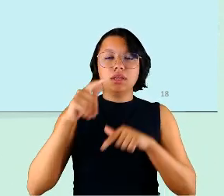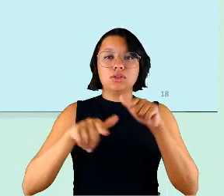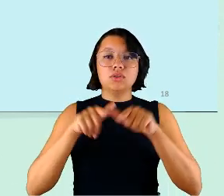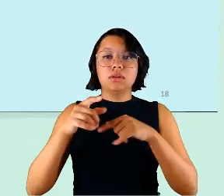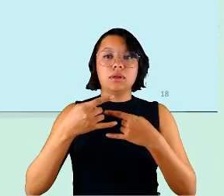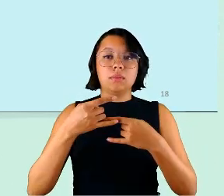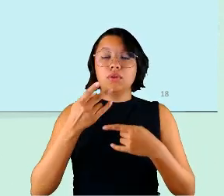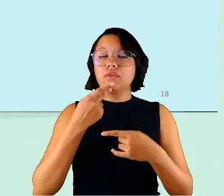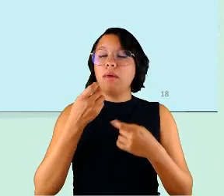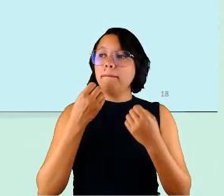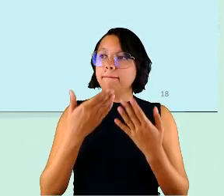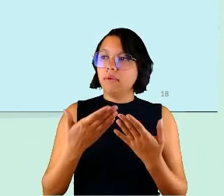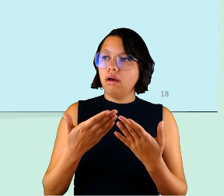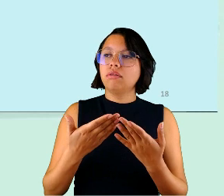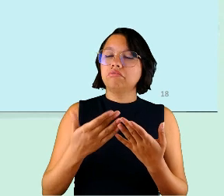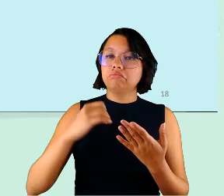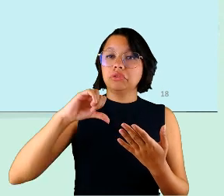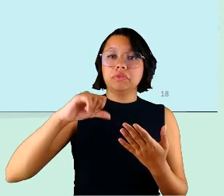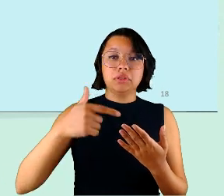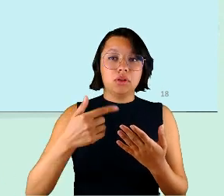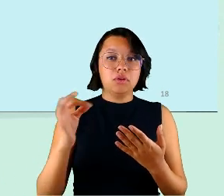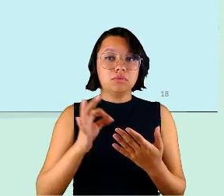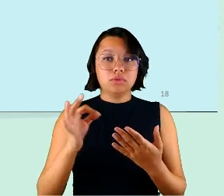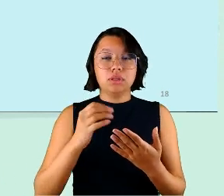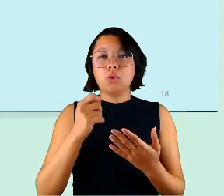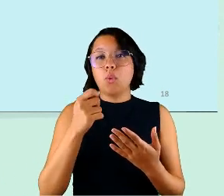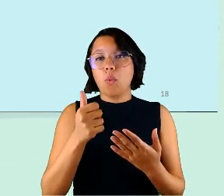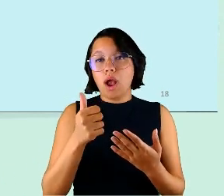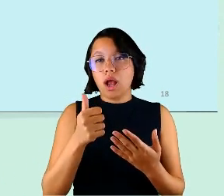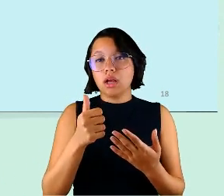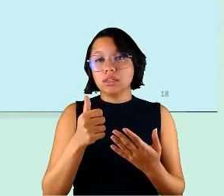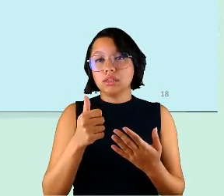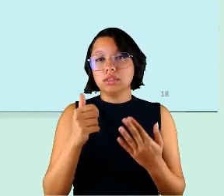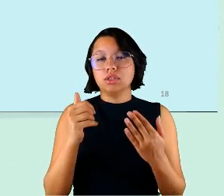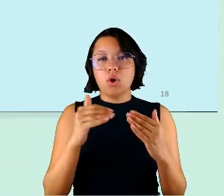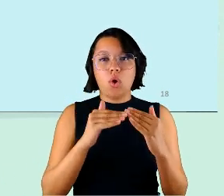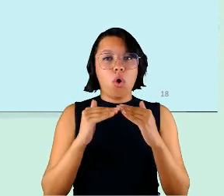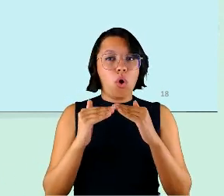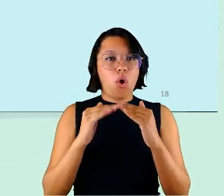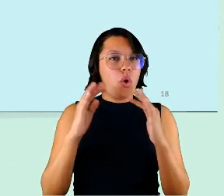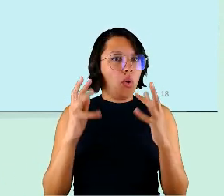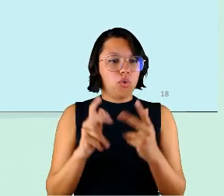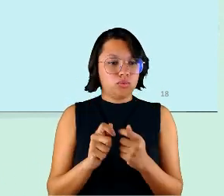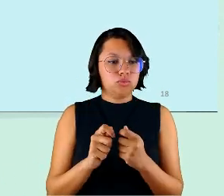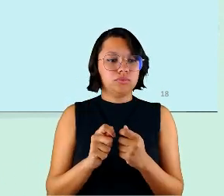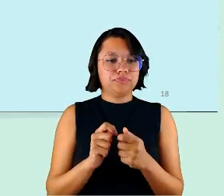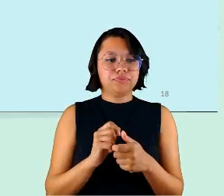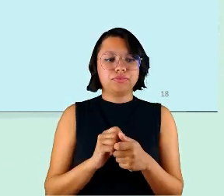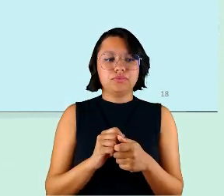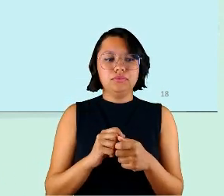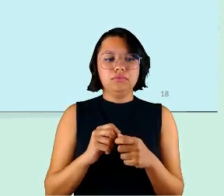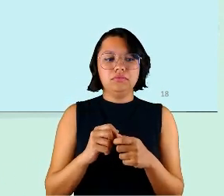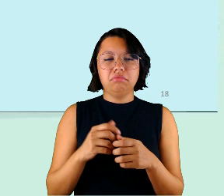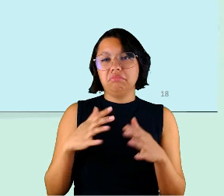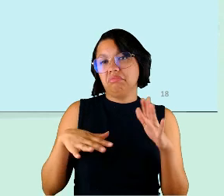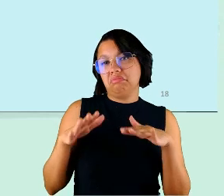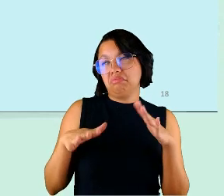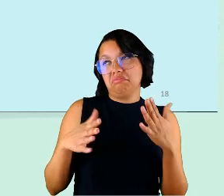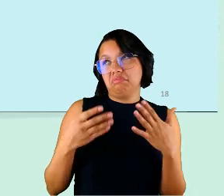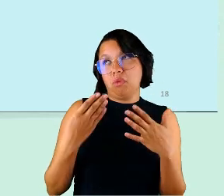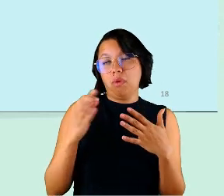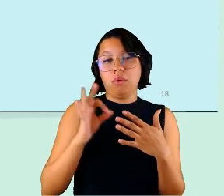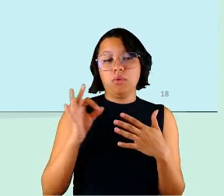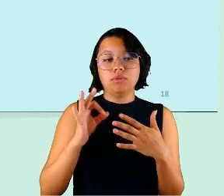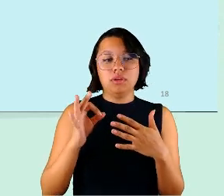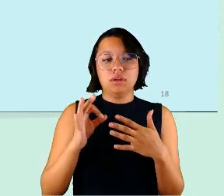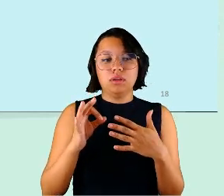positiva 92% é quase que consensual né indiferente 4% e